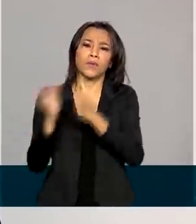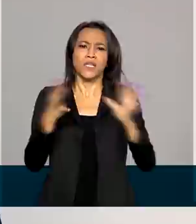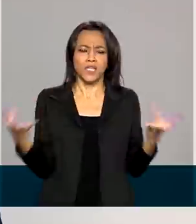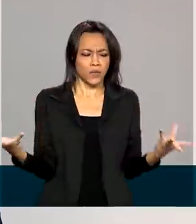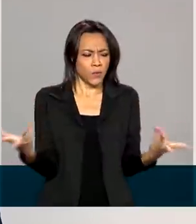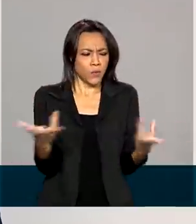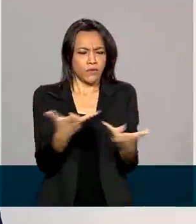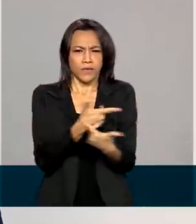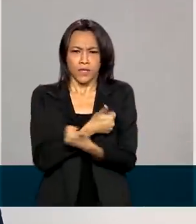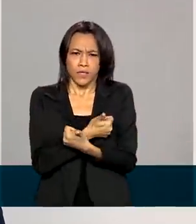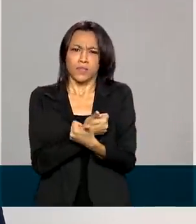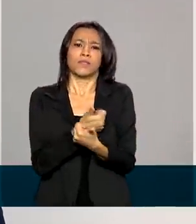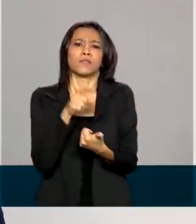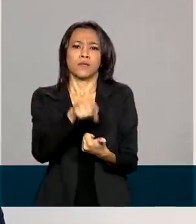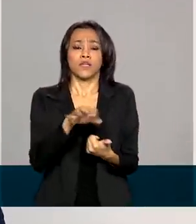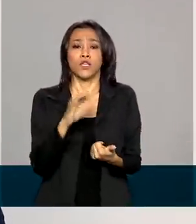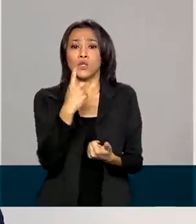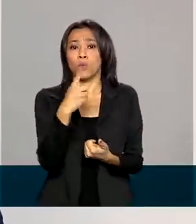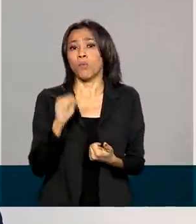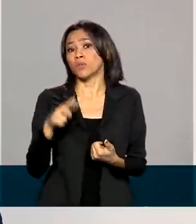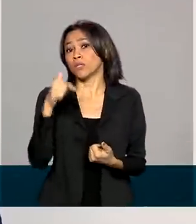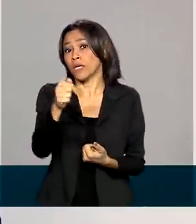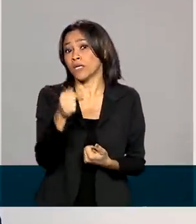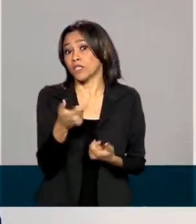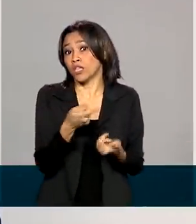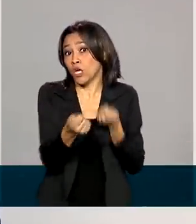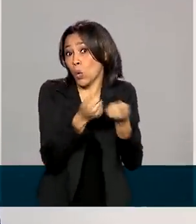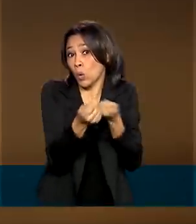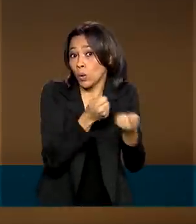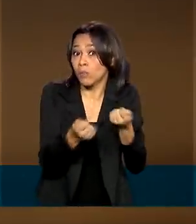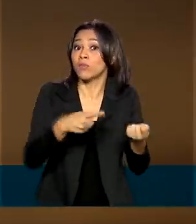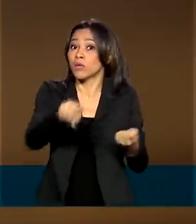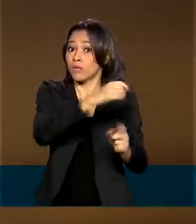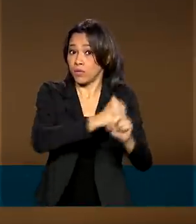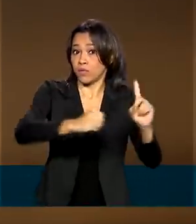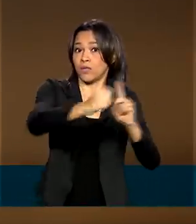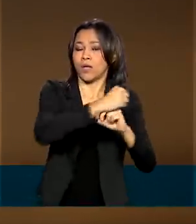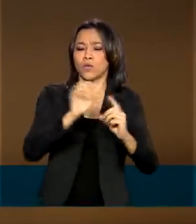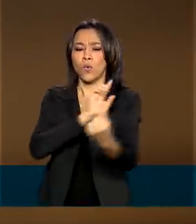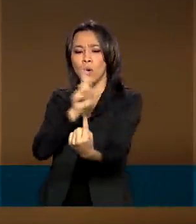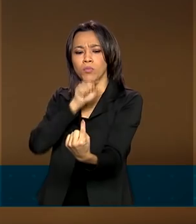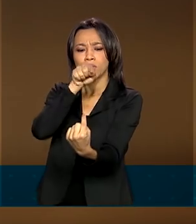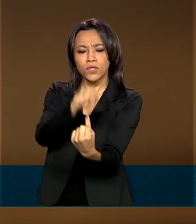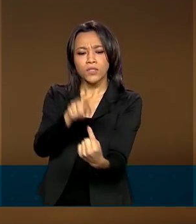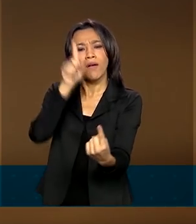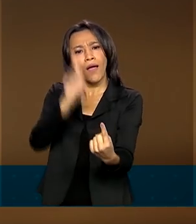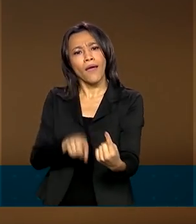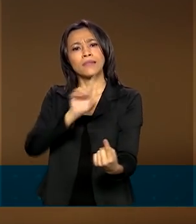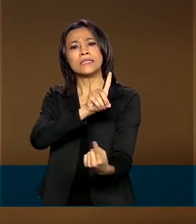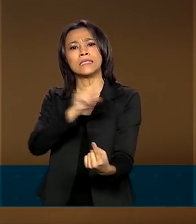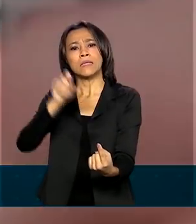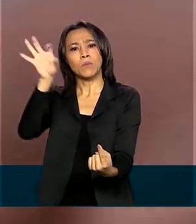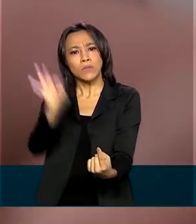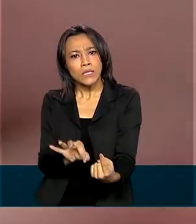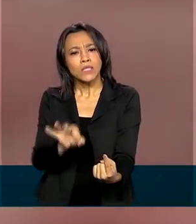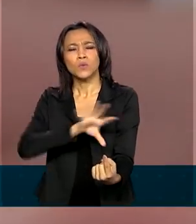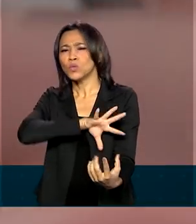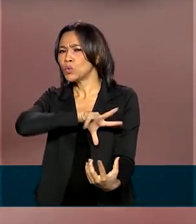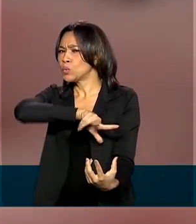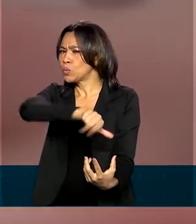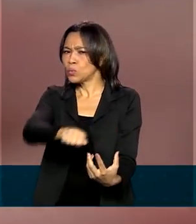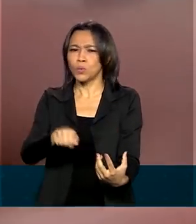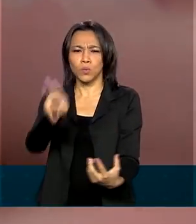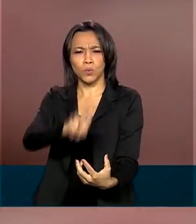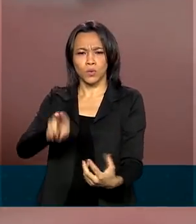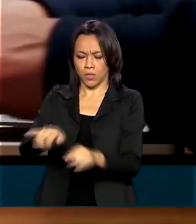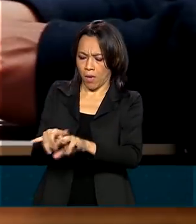e 1,7 bilhão em economia para a sociedade. A meta é chegar a 100% dos serviços públicos online até